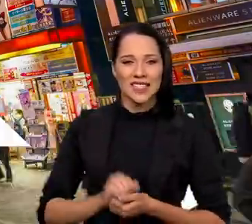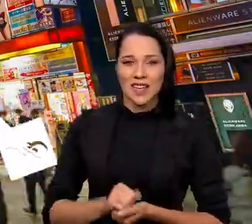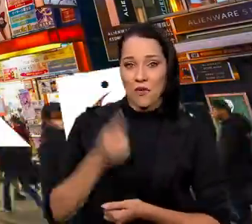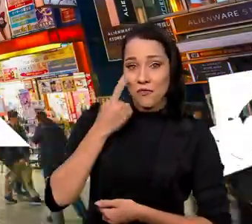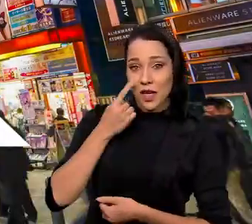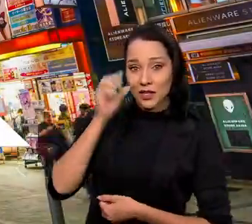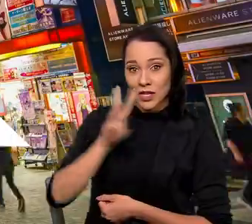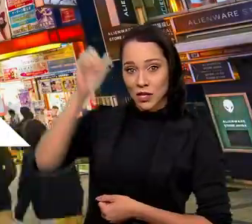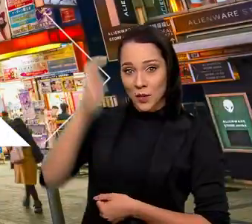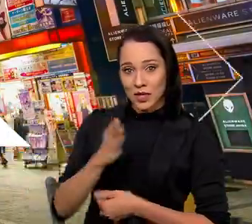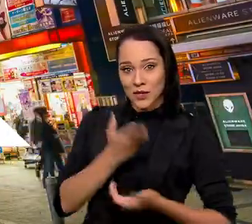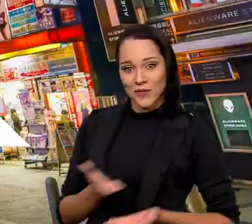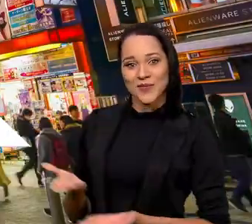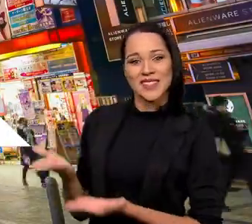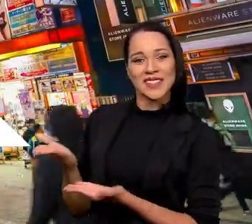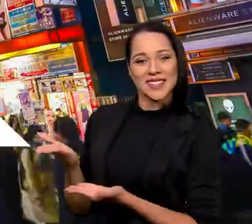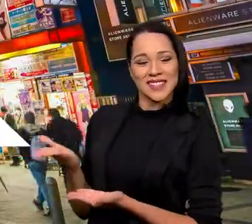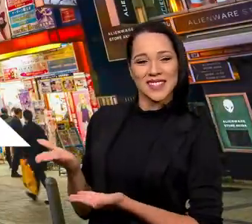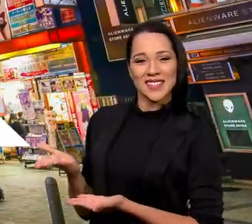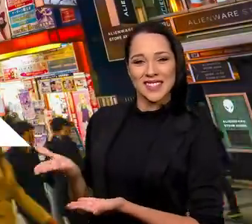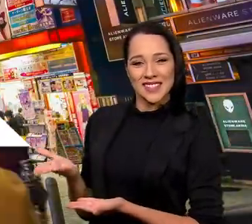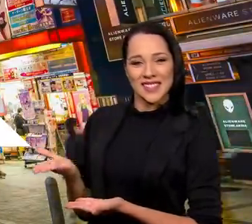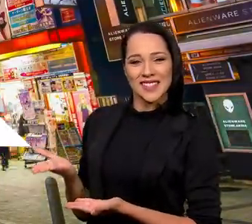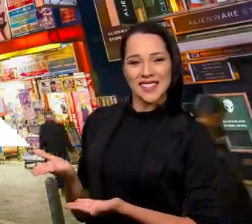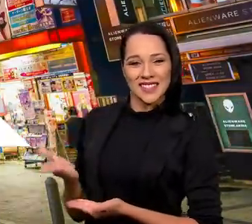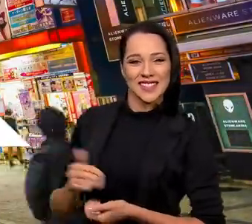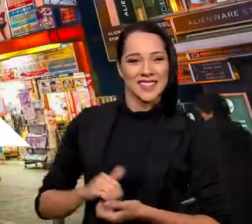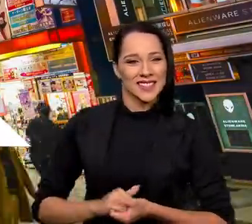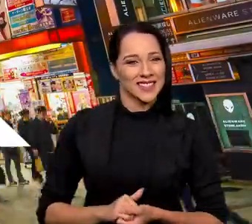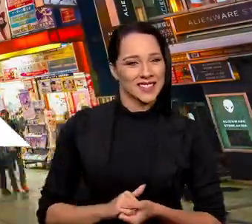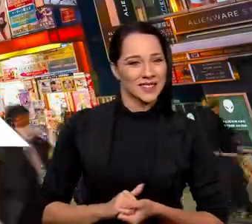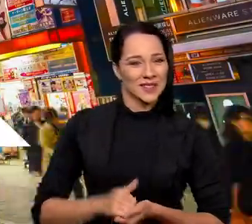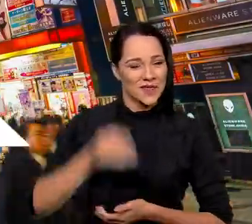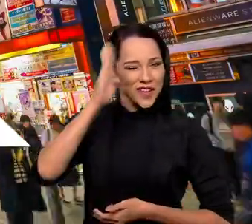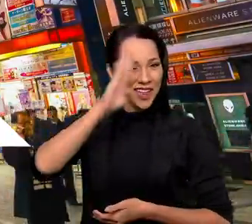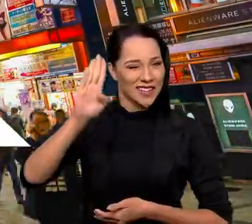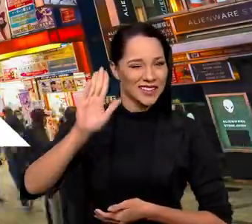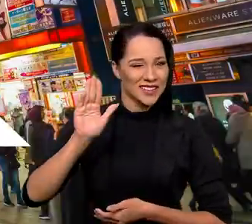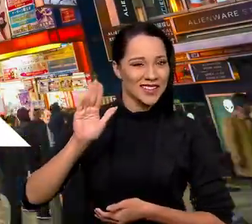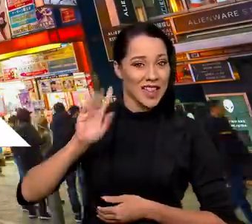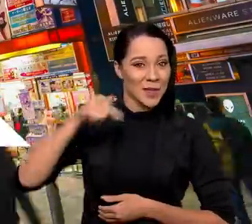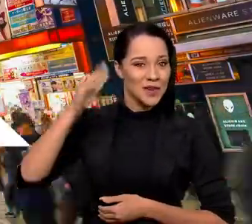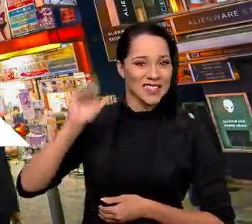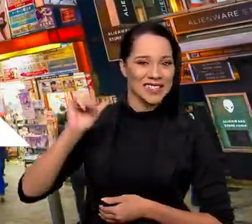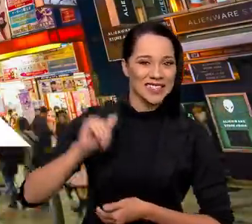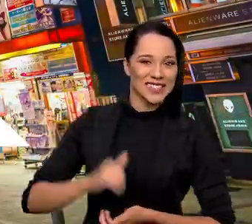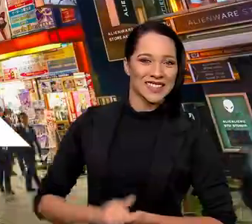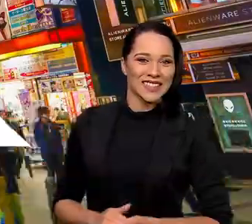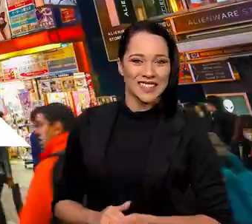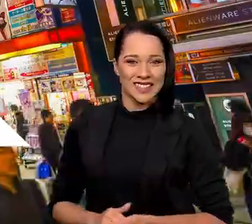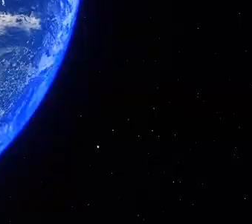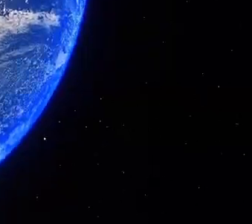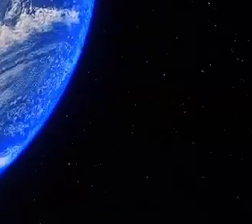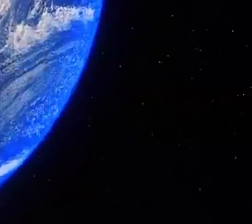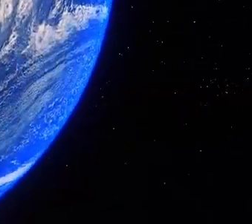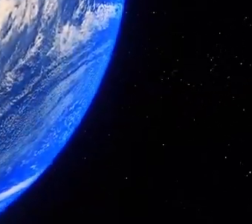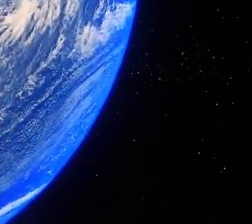site. O endereço é agenciabrasil.ebc.com.br. Valeu e até a próxima!